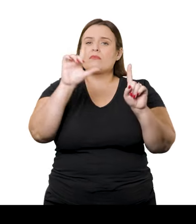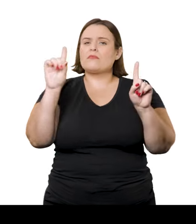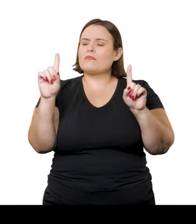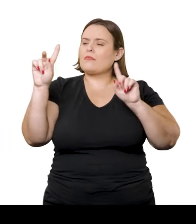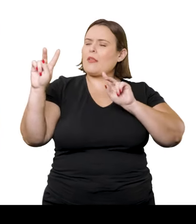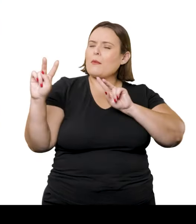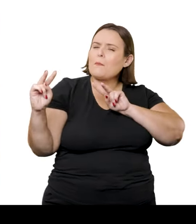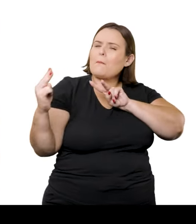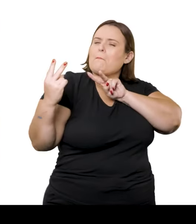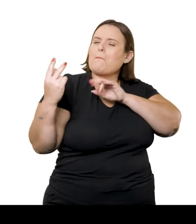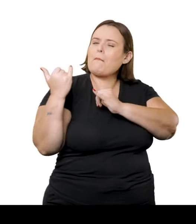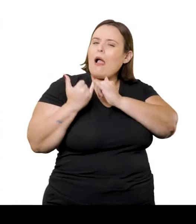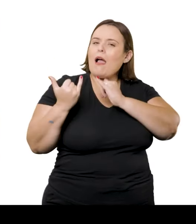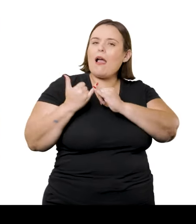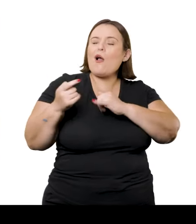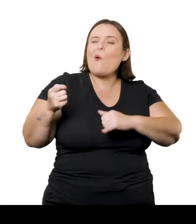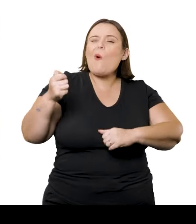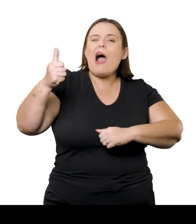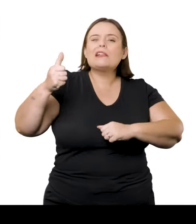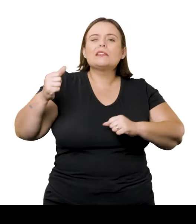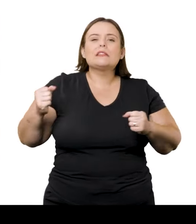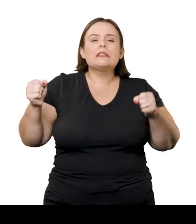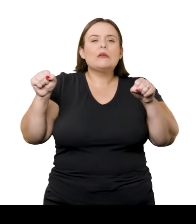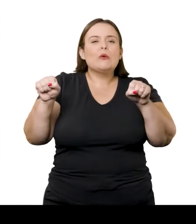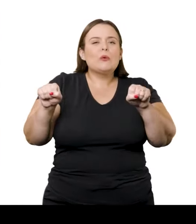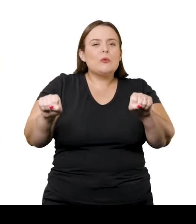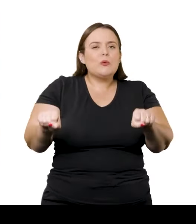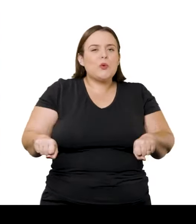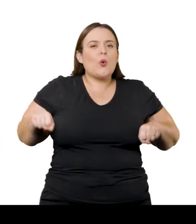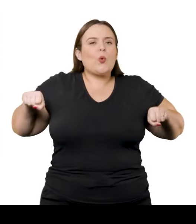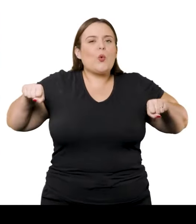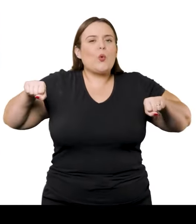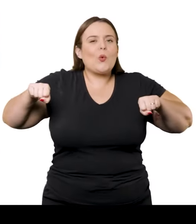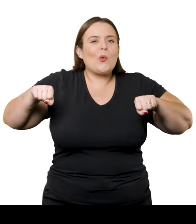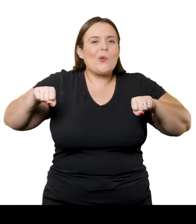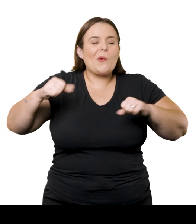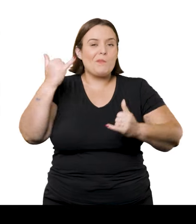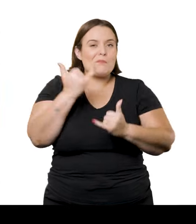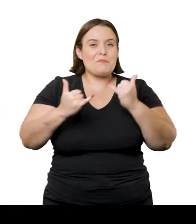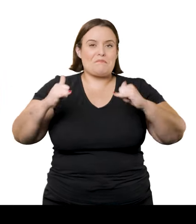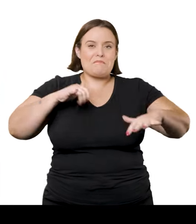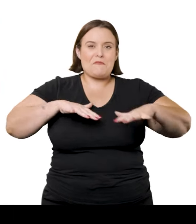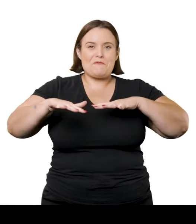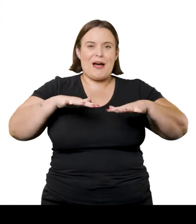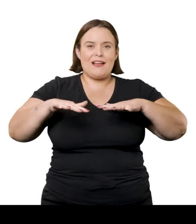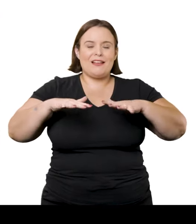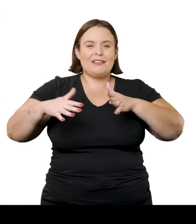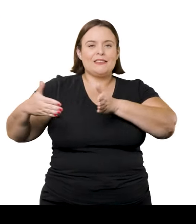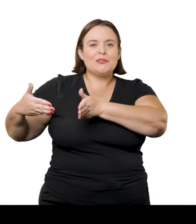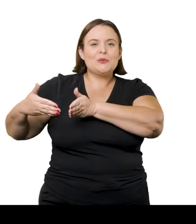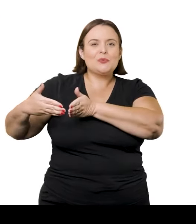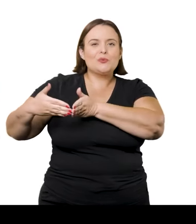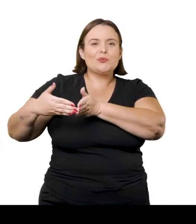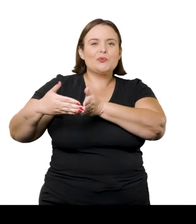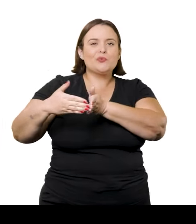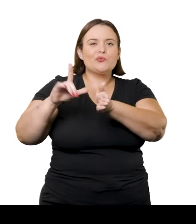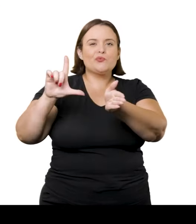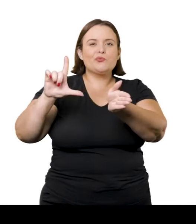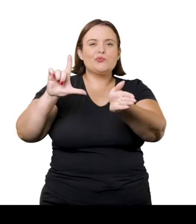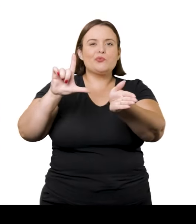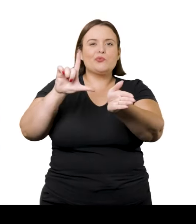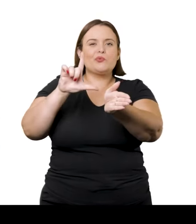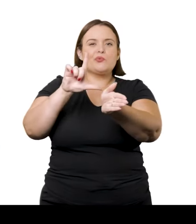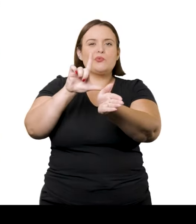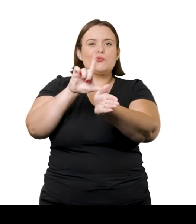instante. Ela está prestes a remar, o que nos dá uma forte sensação de movimento, como se fosse sair do nosso campo de visão a qualquer